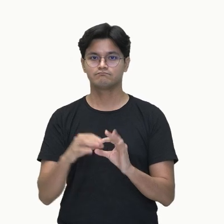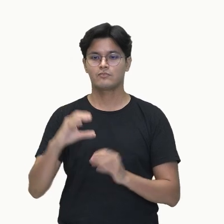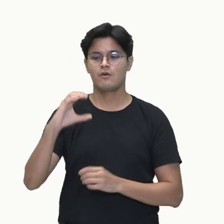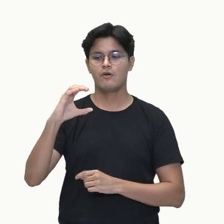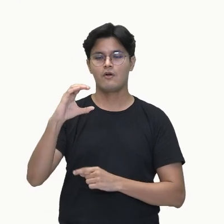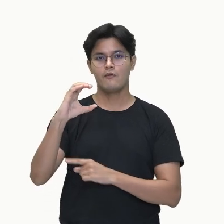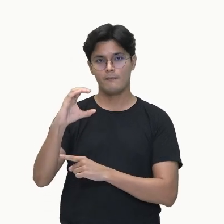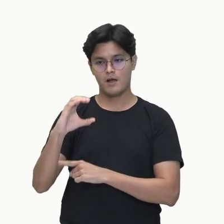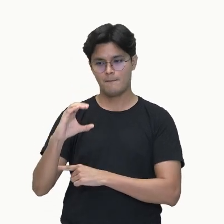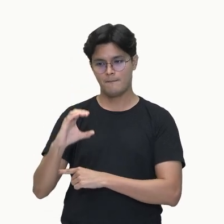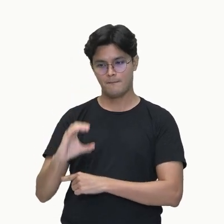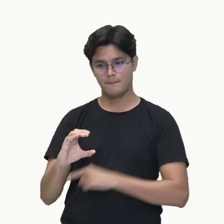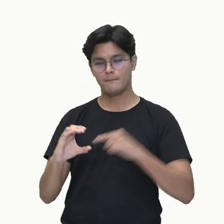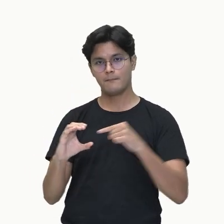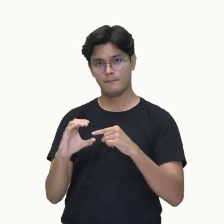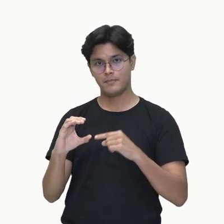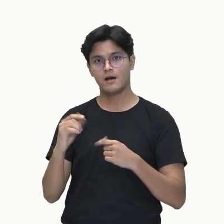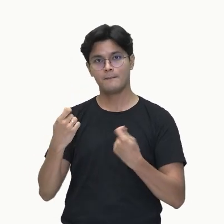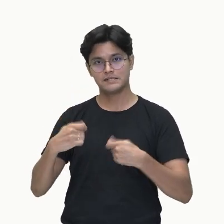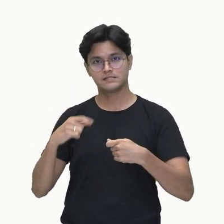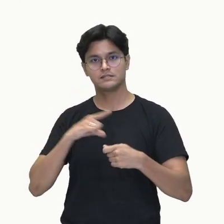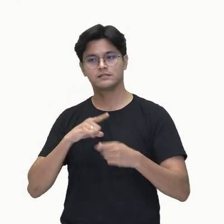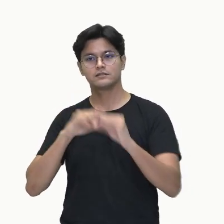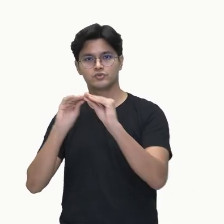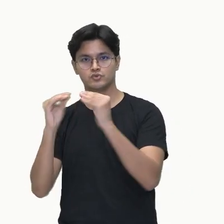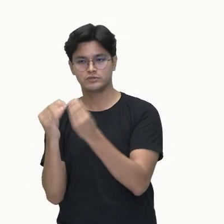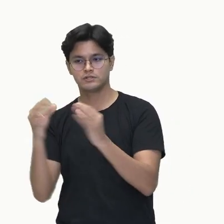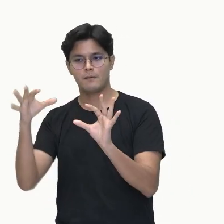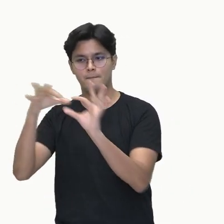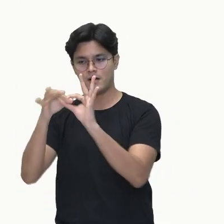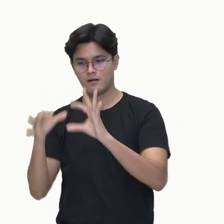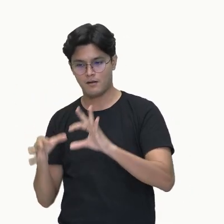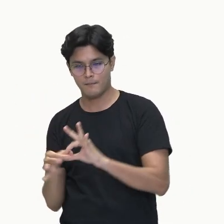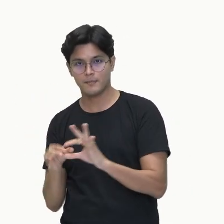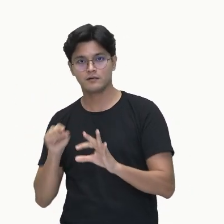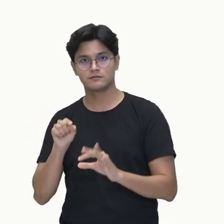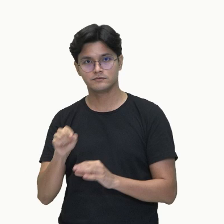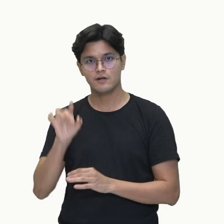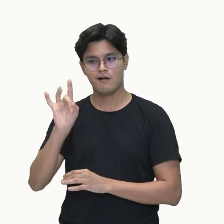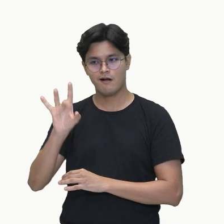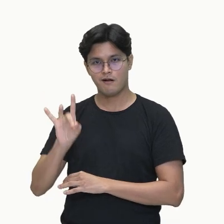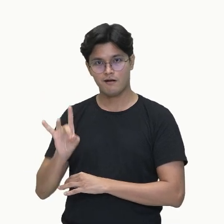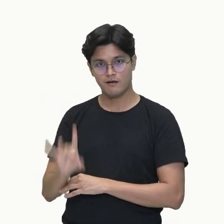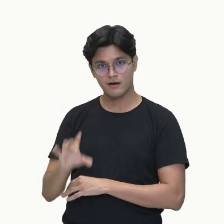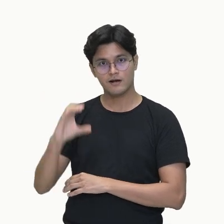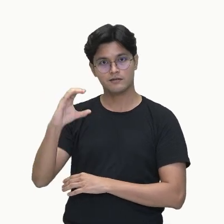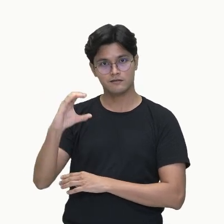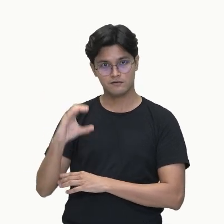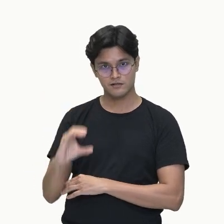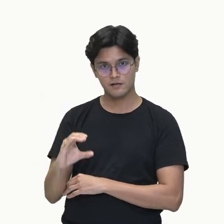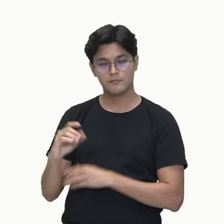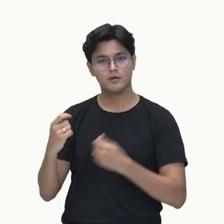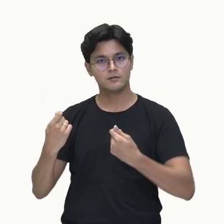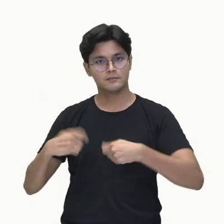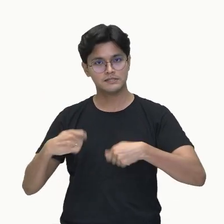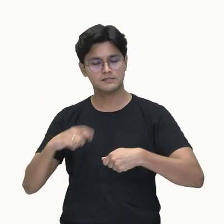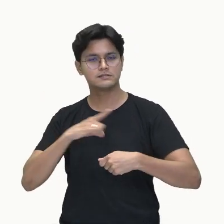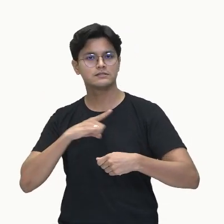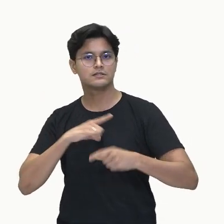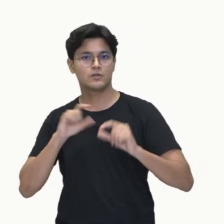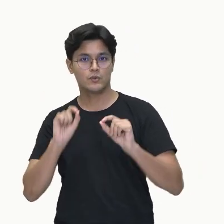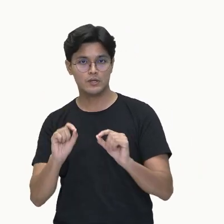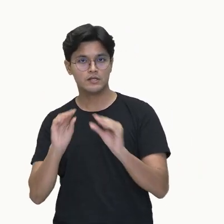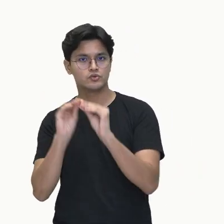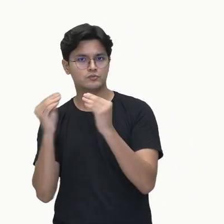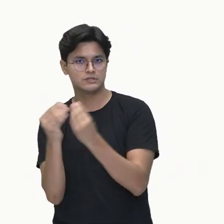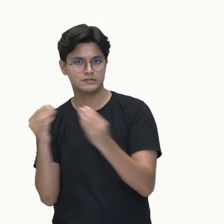da dupla. Então, cada carbono da dupla tem que ter ligantes